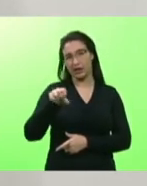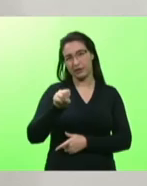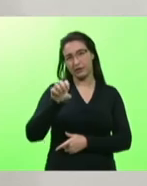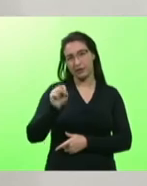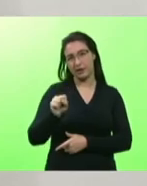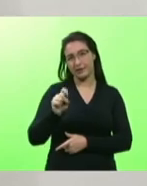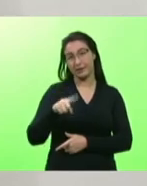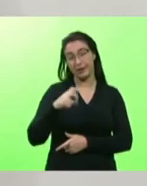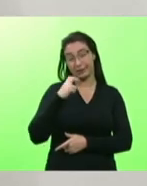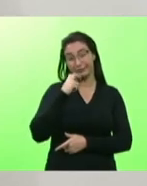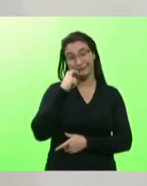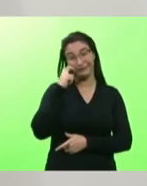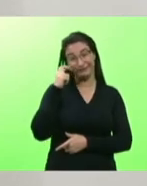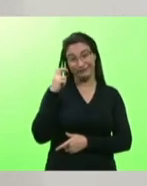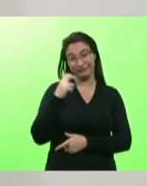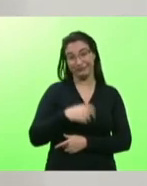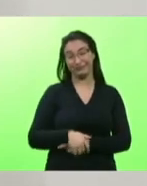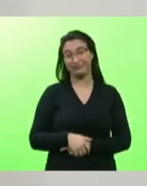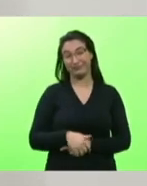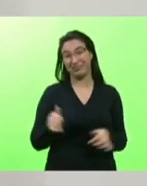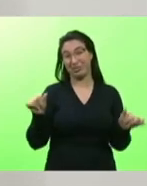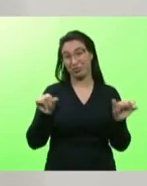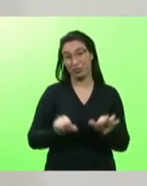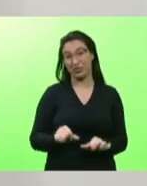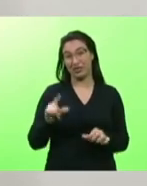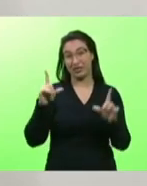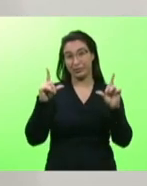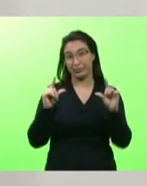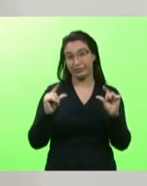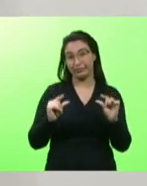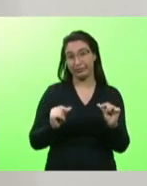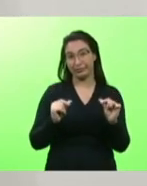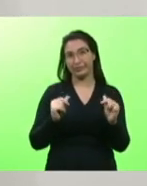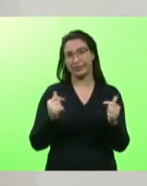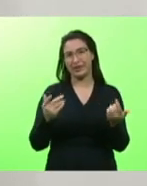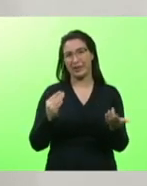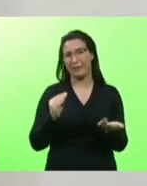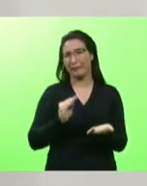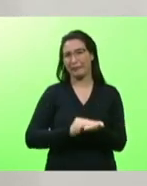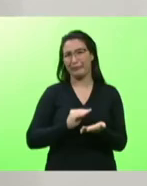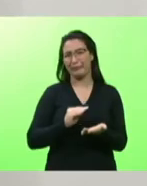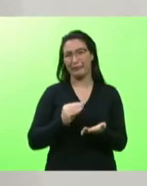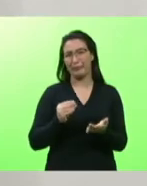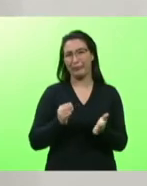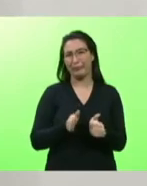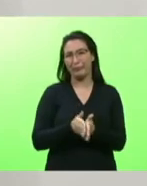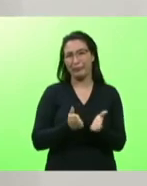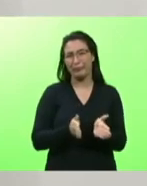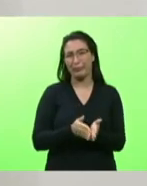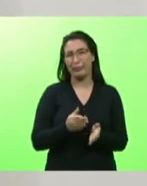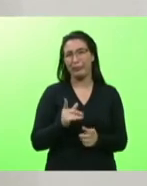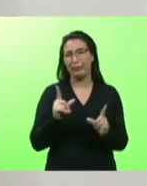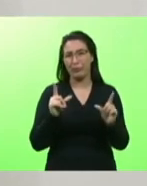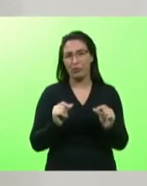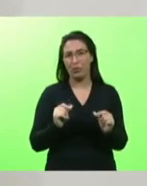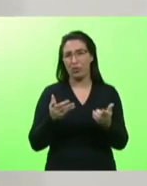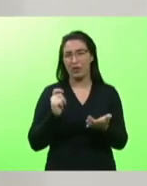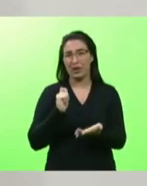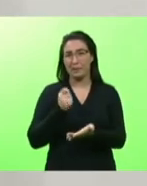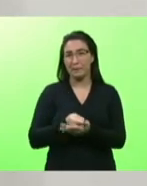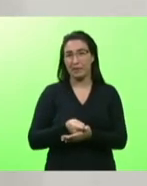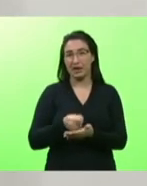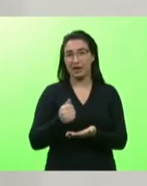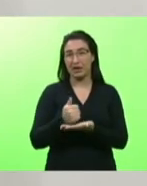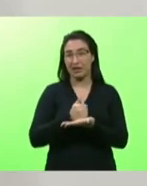com efeito previdenciário vai reduzindo reduzindo ele ganha uma miséria não paga nem o que ele toma de remédio que remedia a